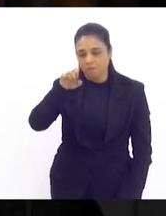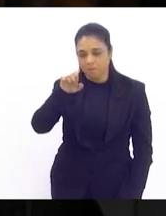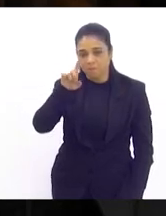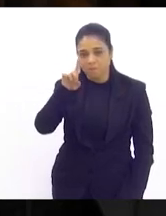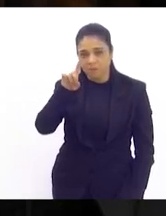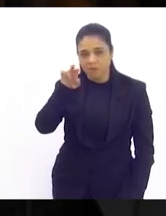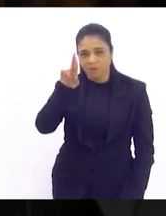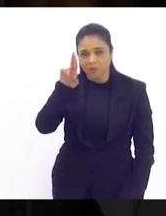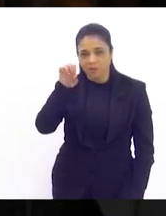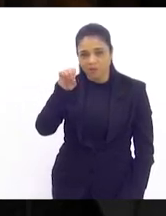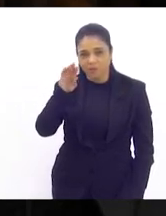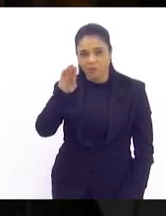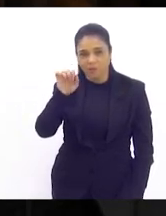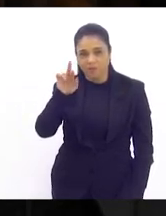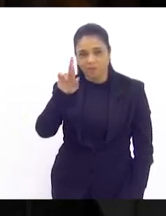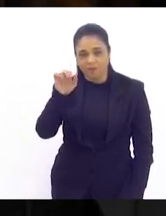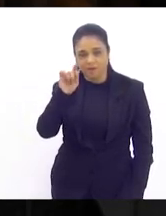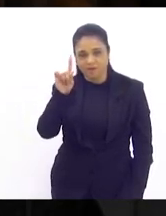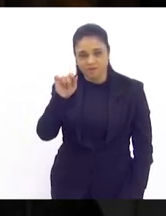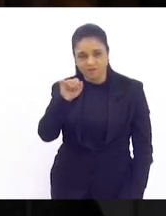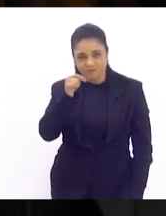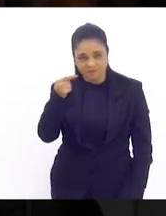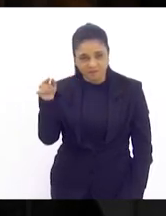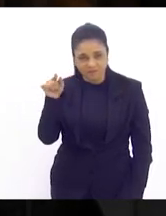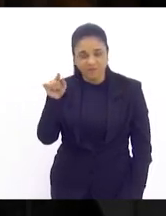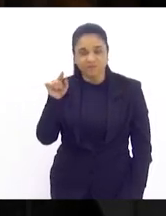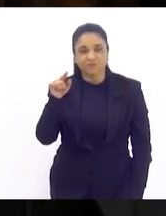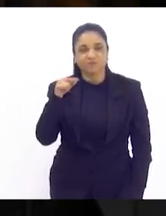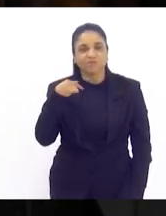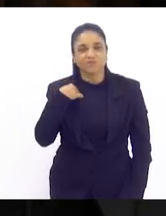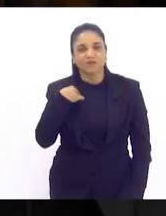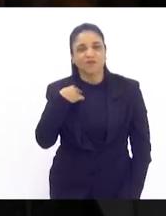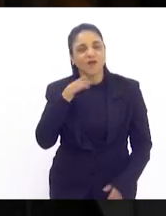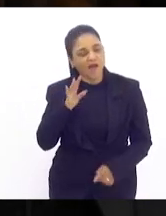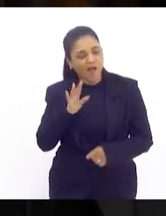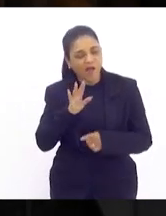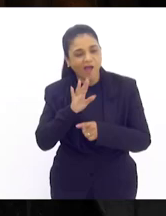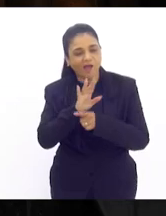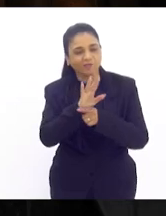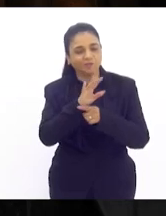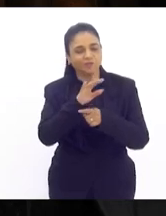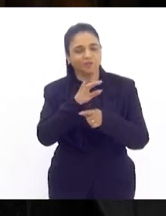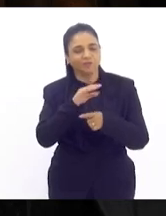senhor ajudante da presidente